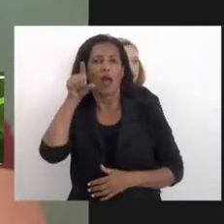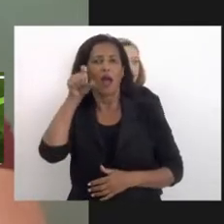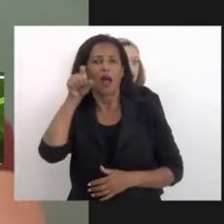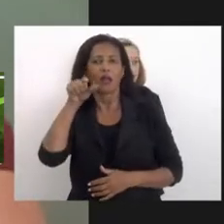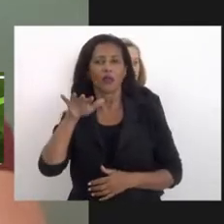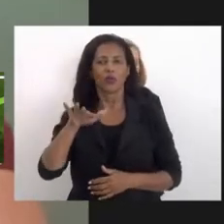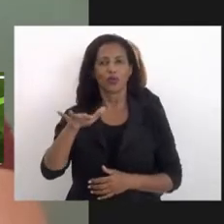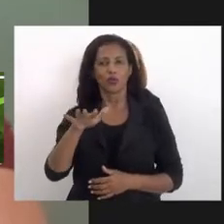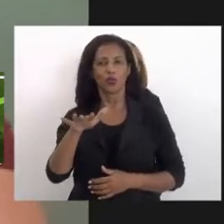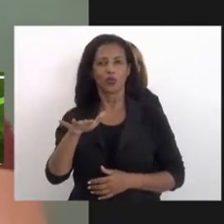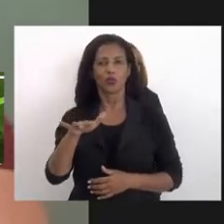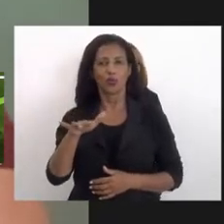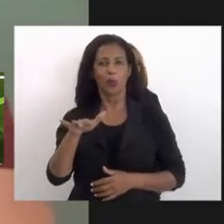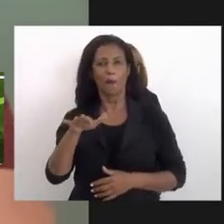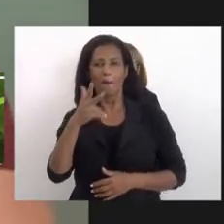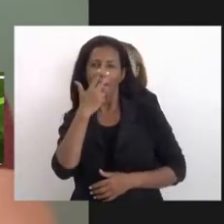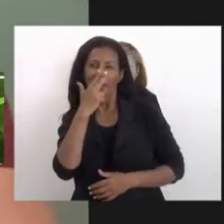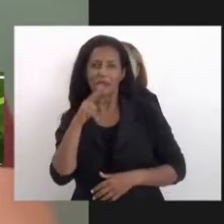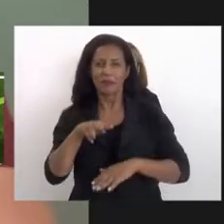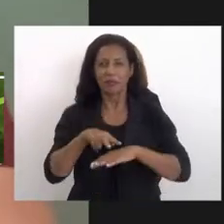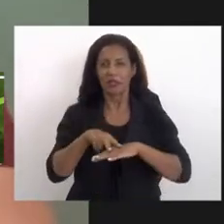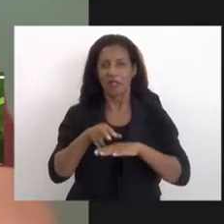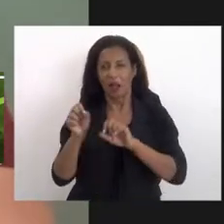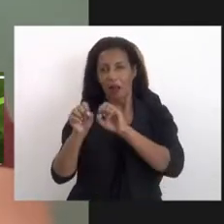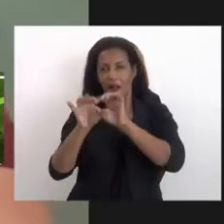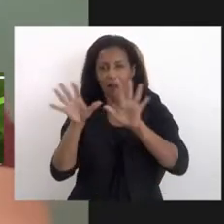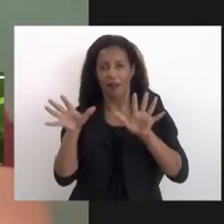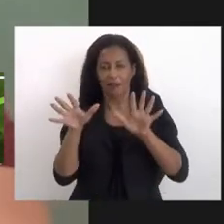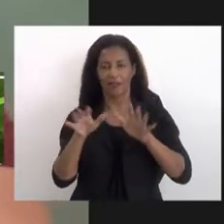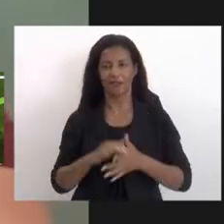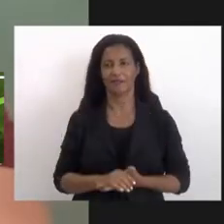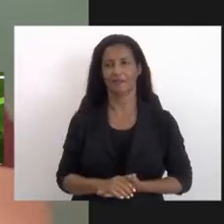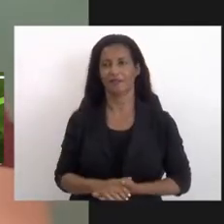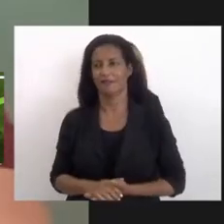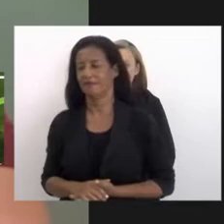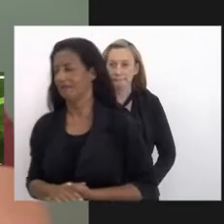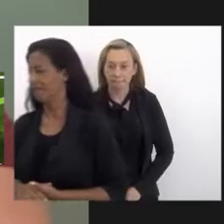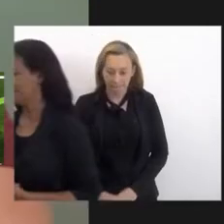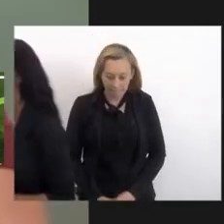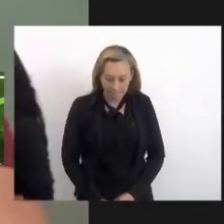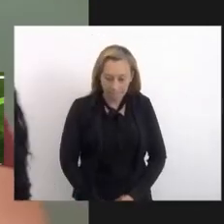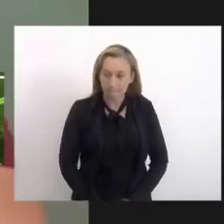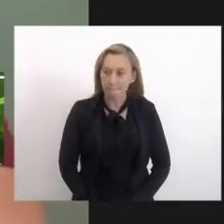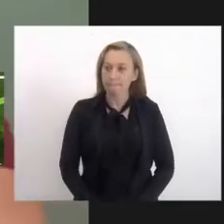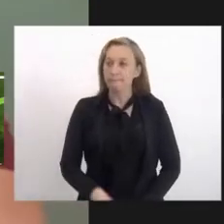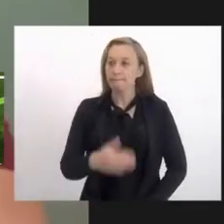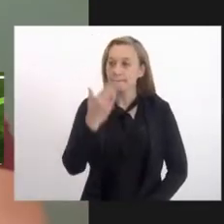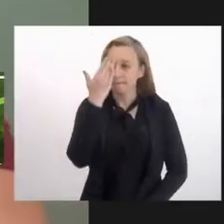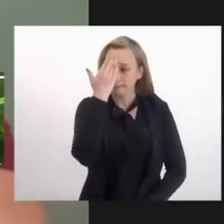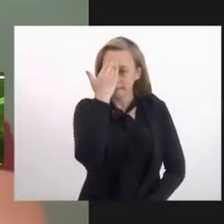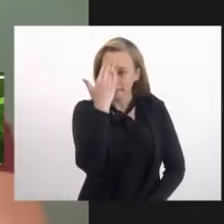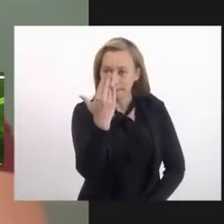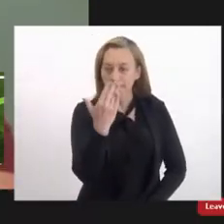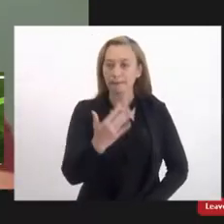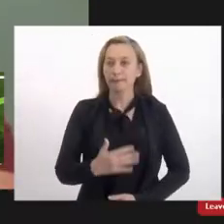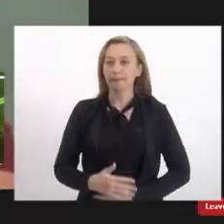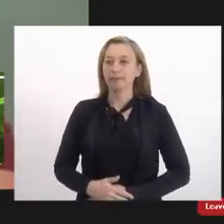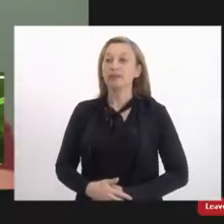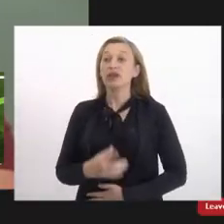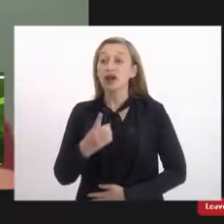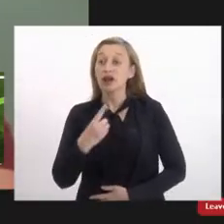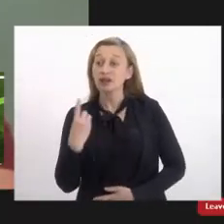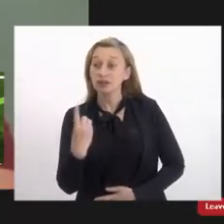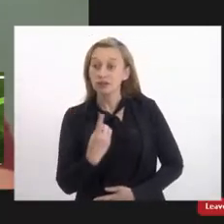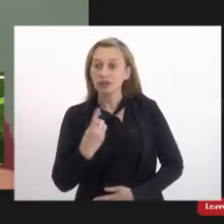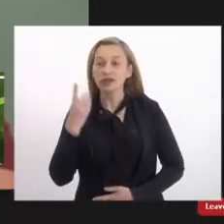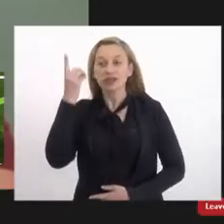médio, meio que esverdeado. Bem, agora eu quero, então, agradecer a nossa deputada